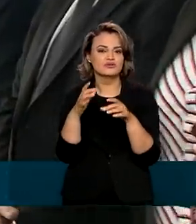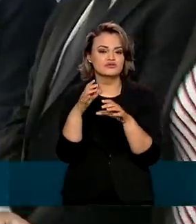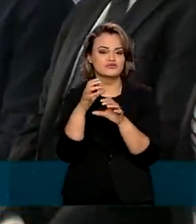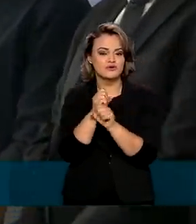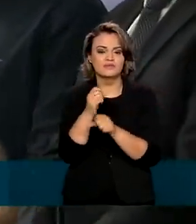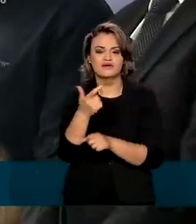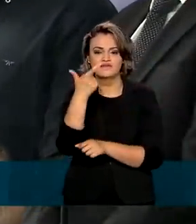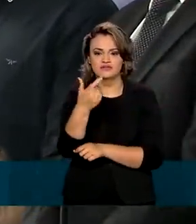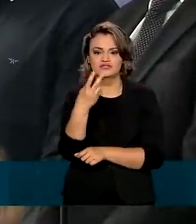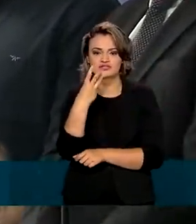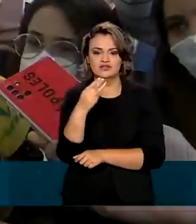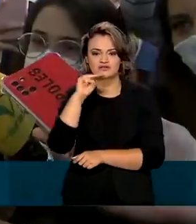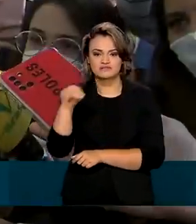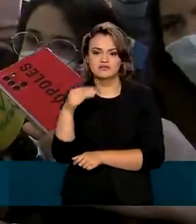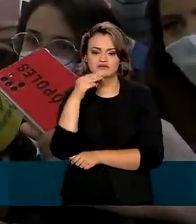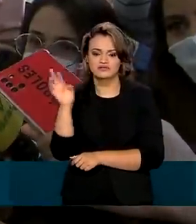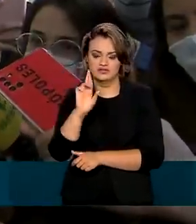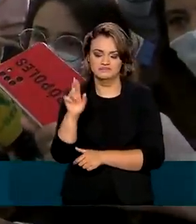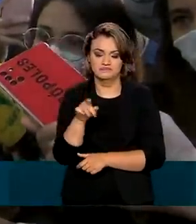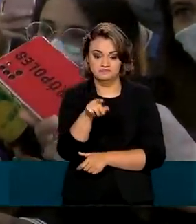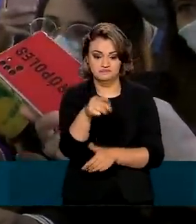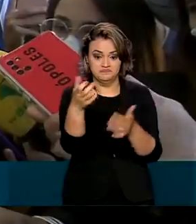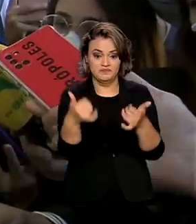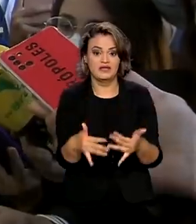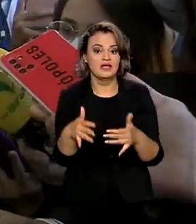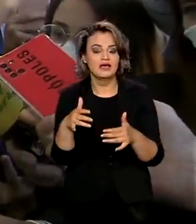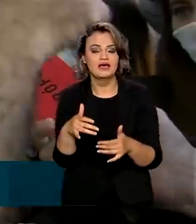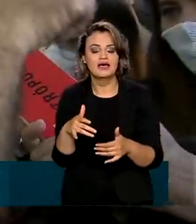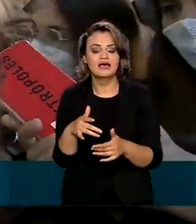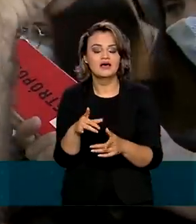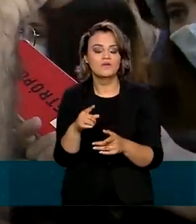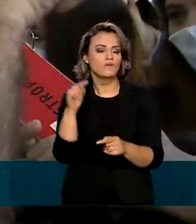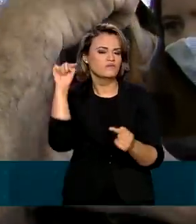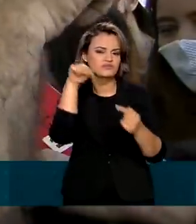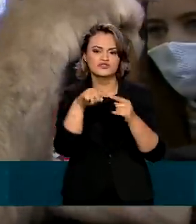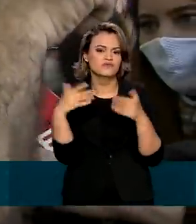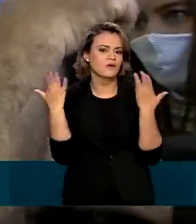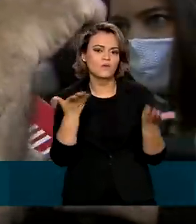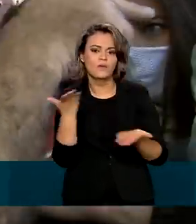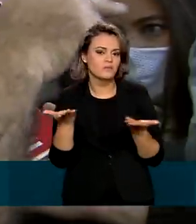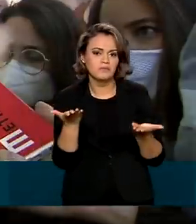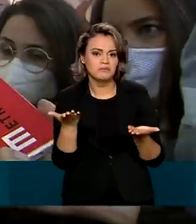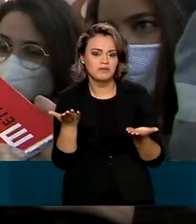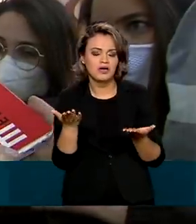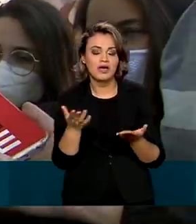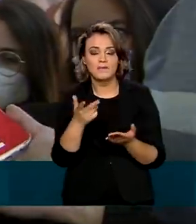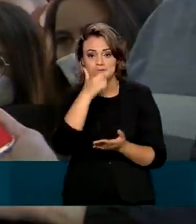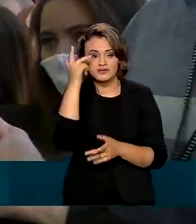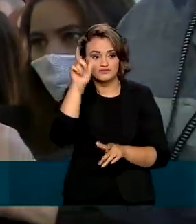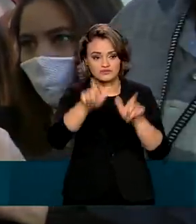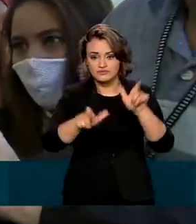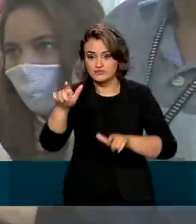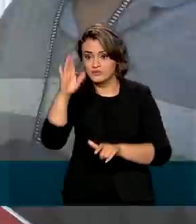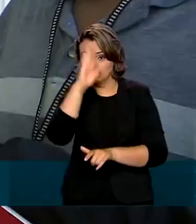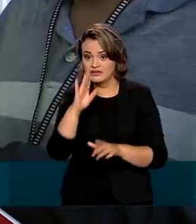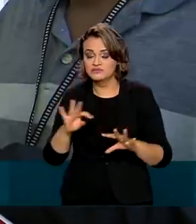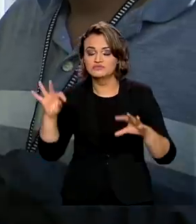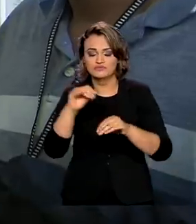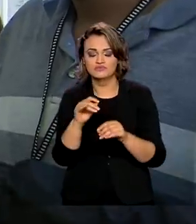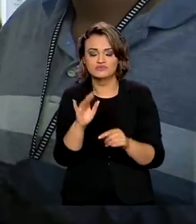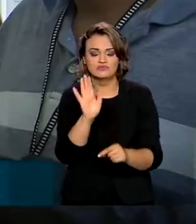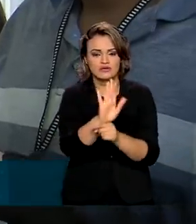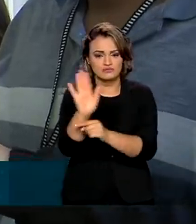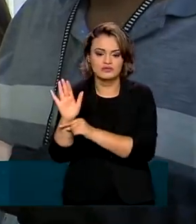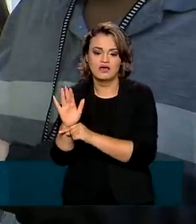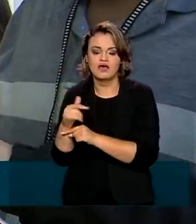milhões de reais. O que interessa é que, na ponta, o brasileiro seja beneficiado com as ações. Estou aqui de